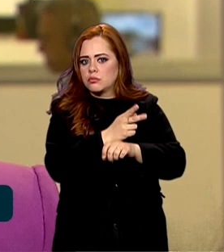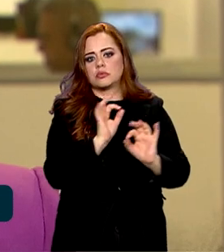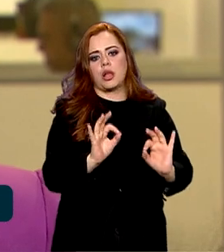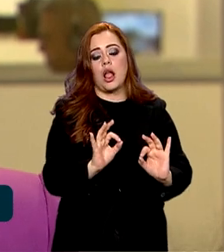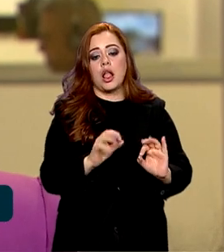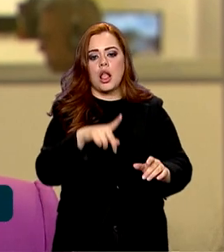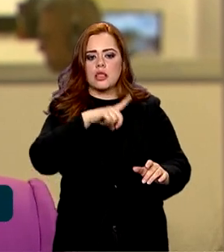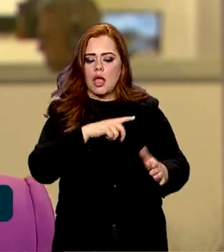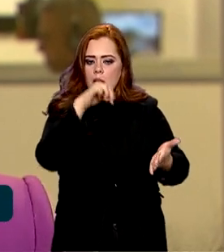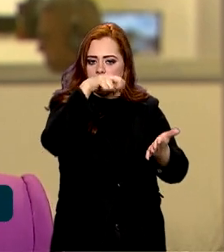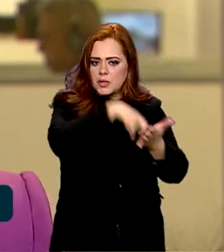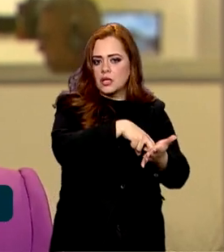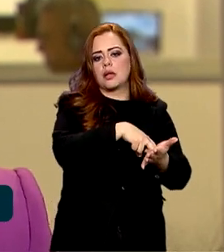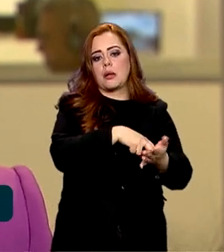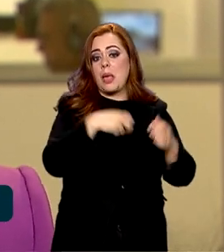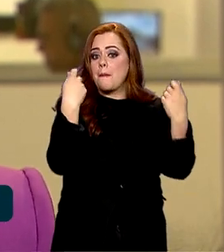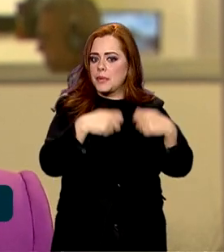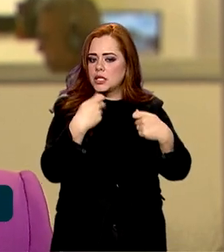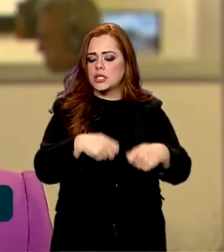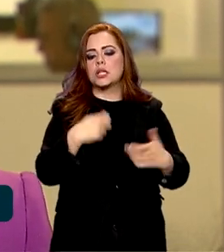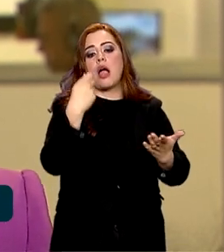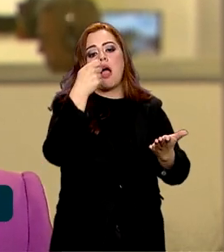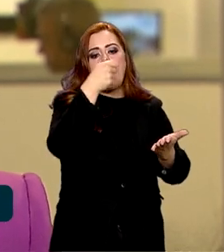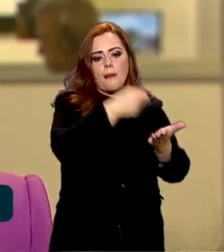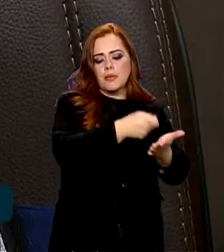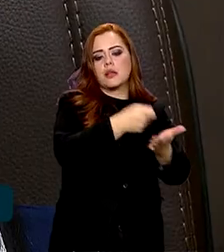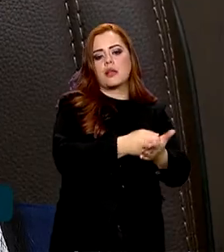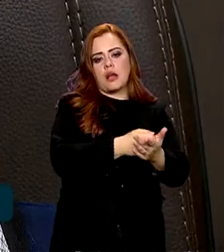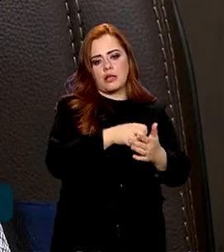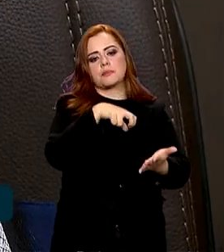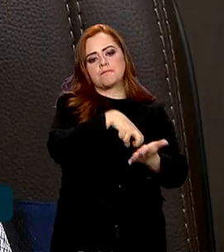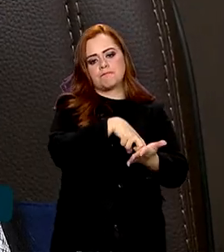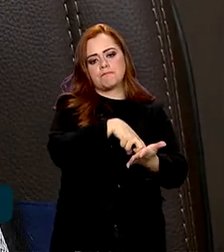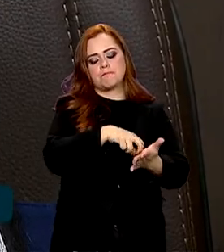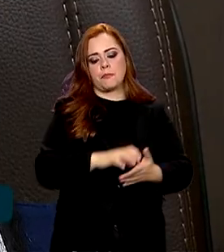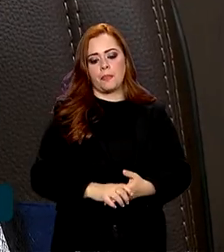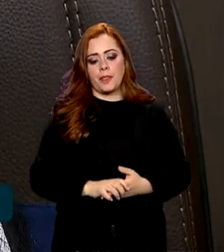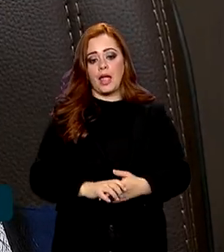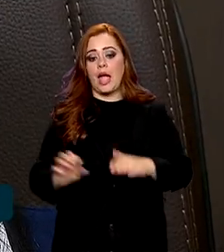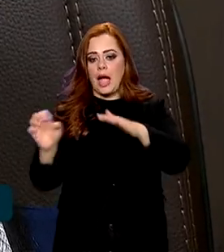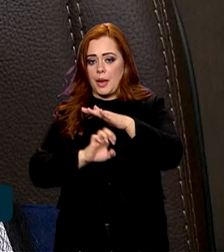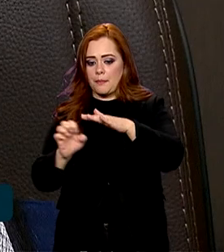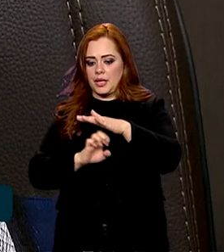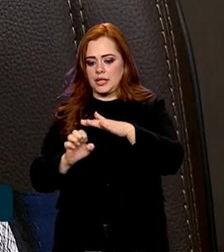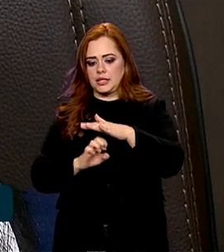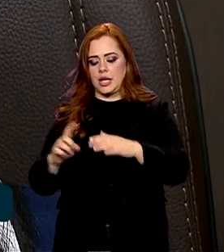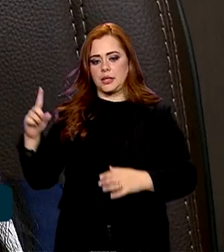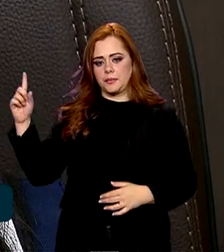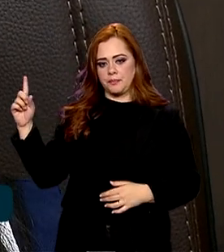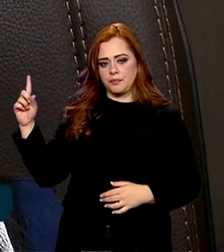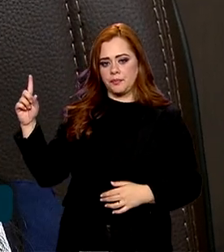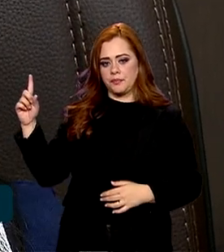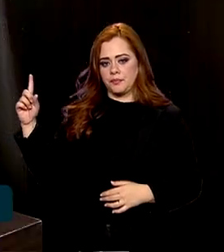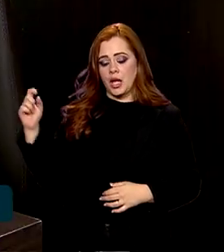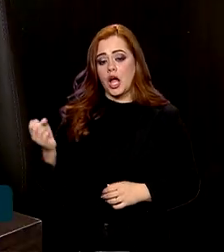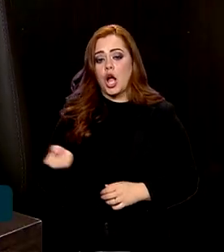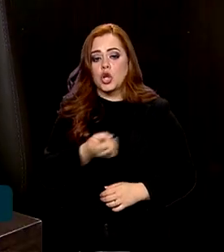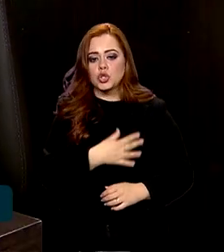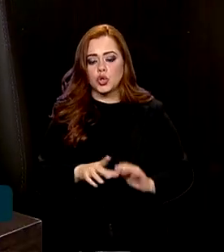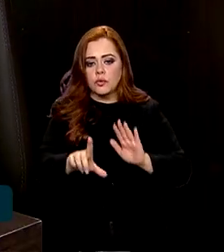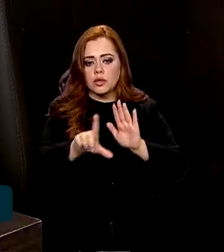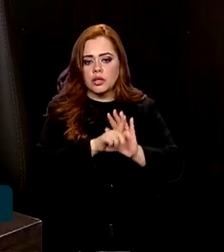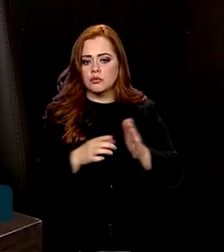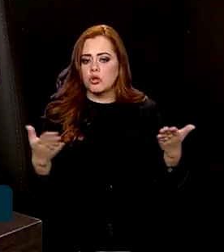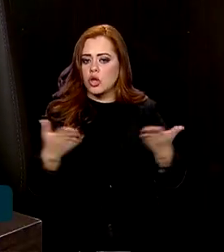penalidade e tem como aplicar essa penalidade. Para essa empresária do ramo de energia, a nova lei já